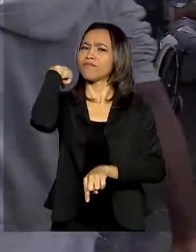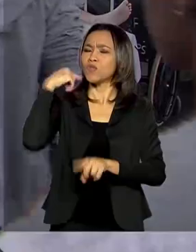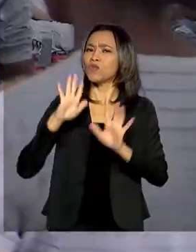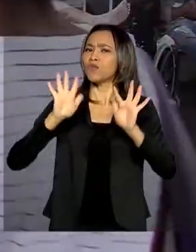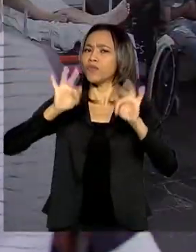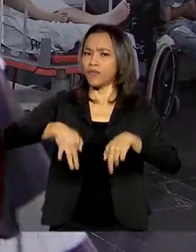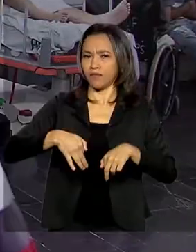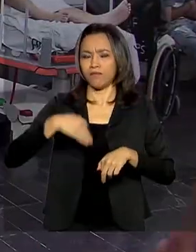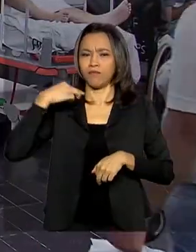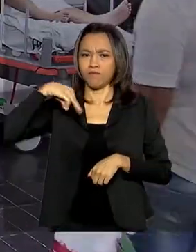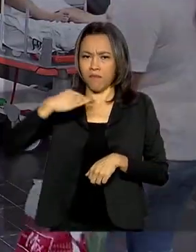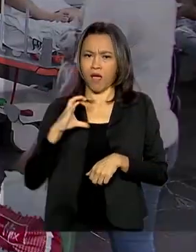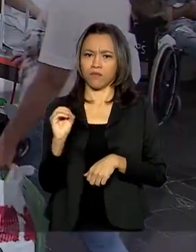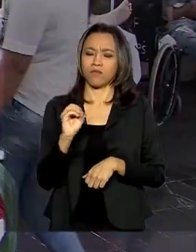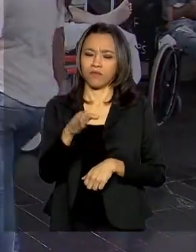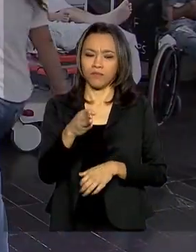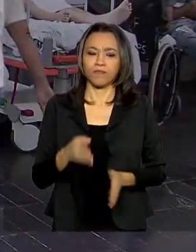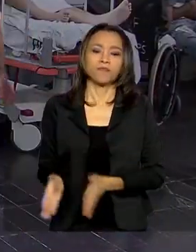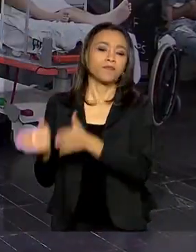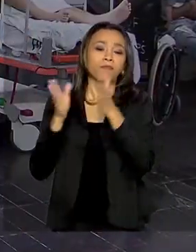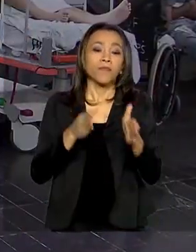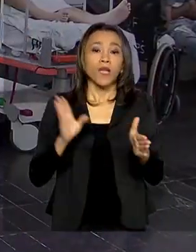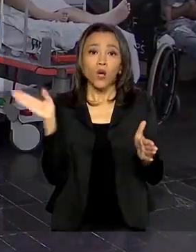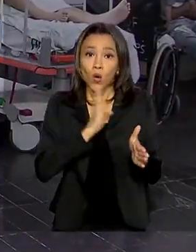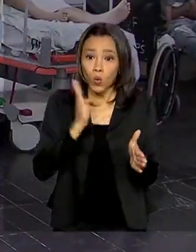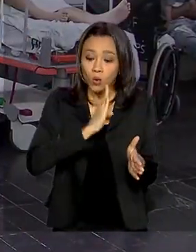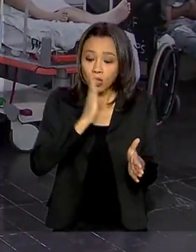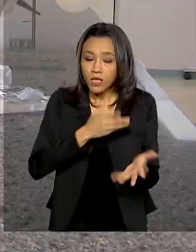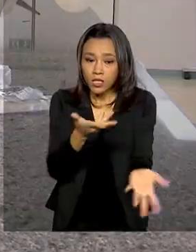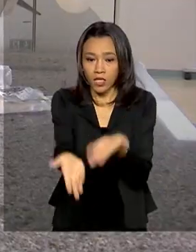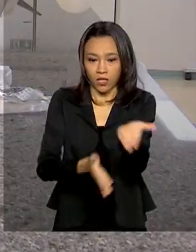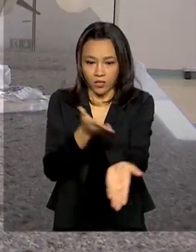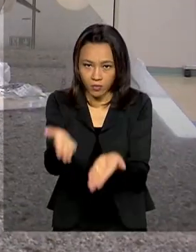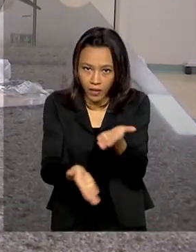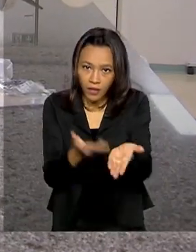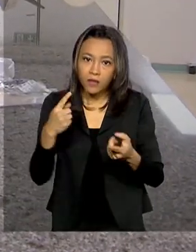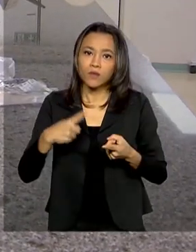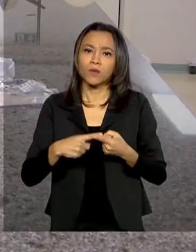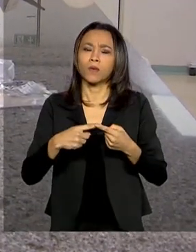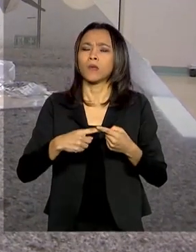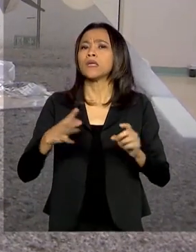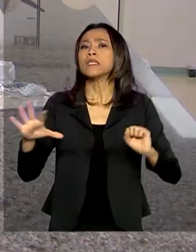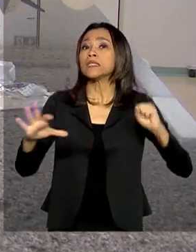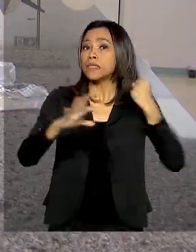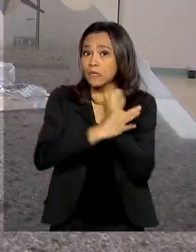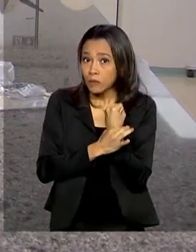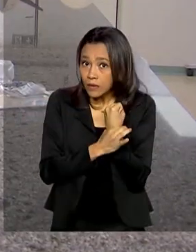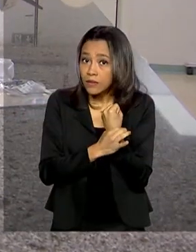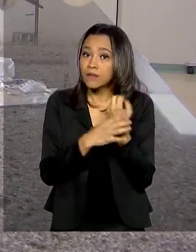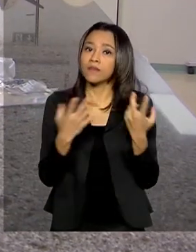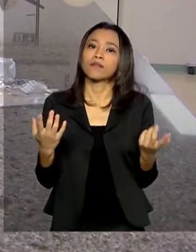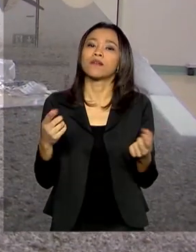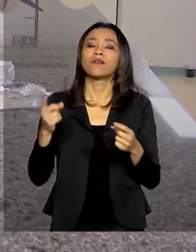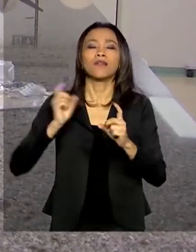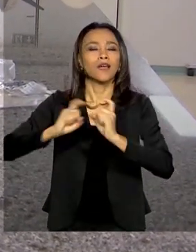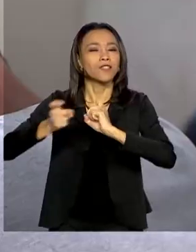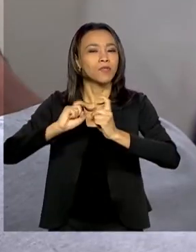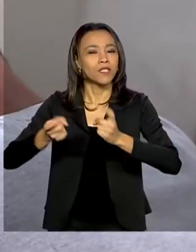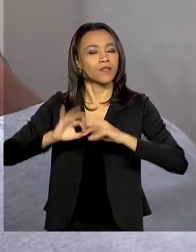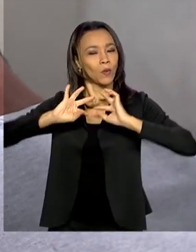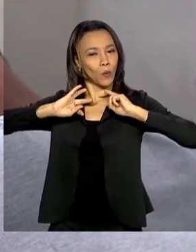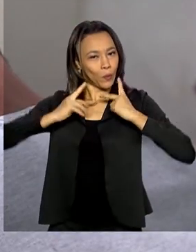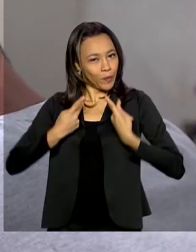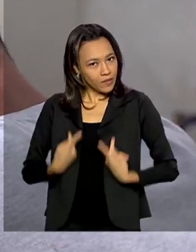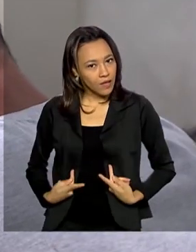Agilidade no atendimento dos pacientes, nos serviços de emergência, maior segurança nos procedimentos e gestão humanizada.